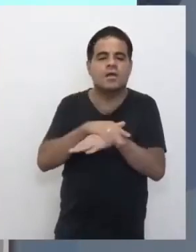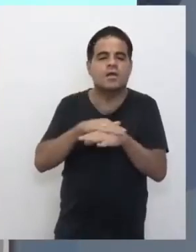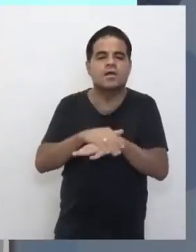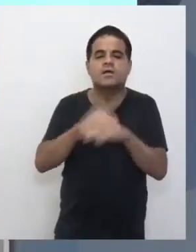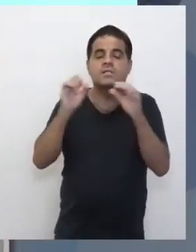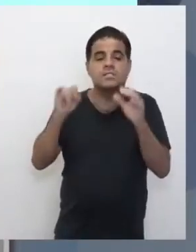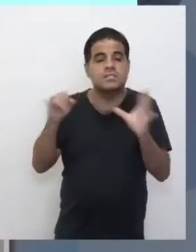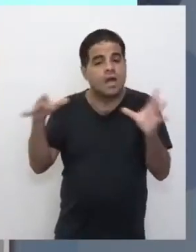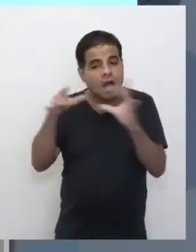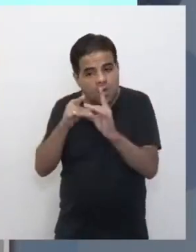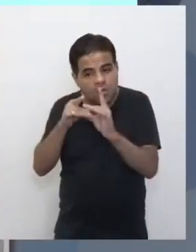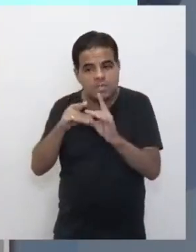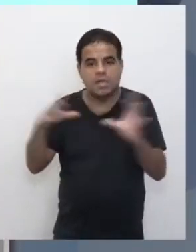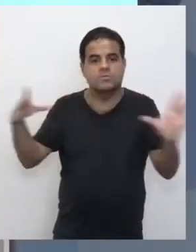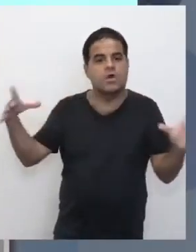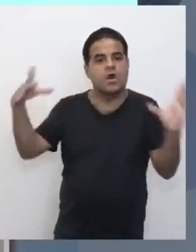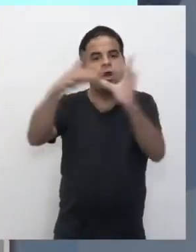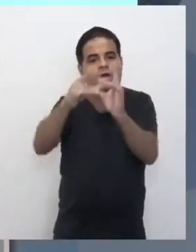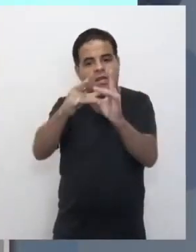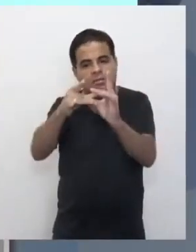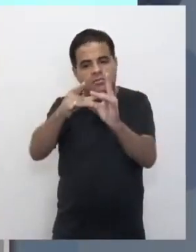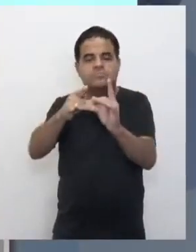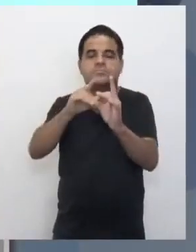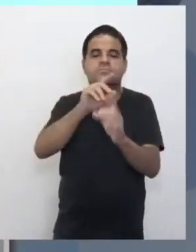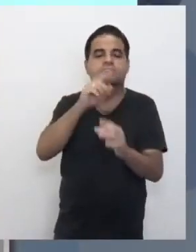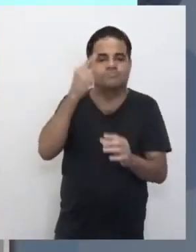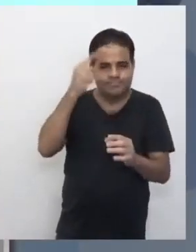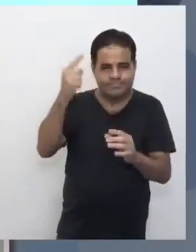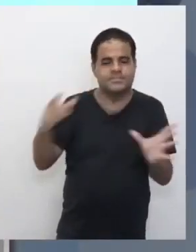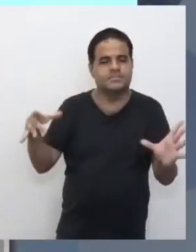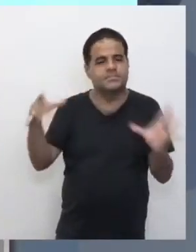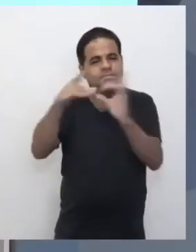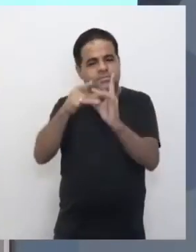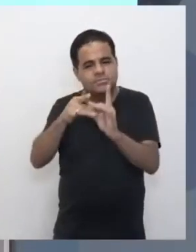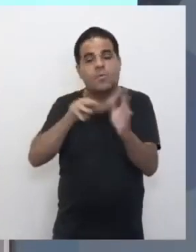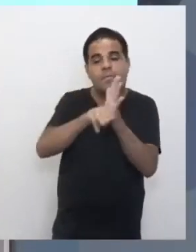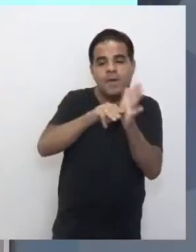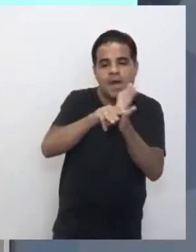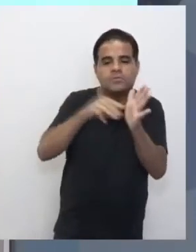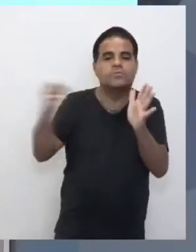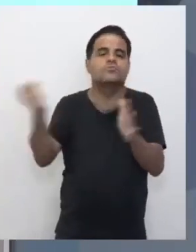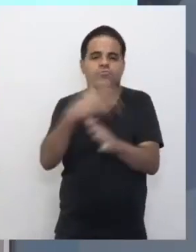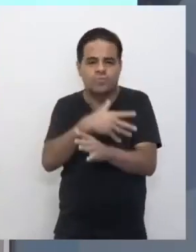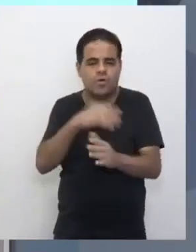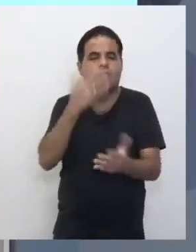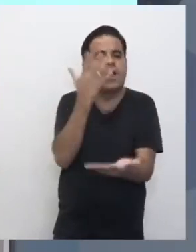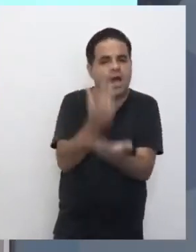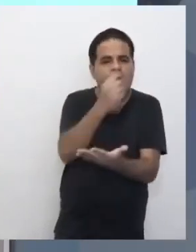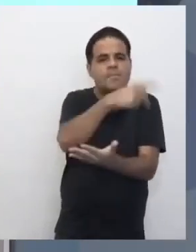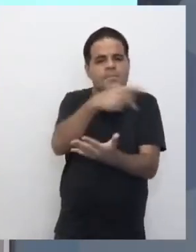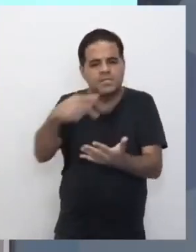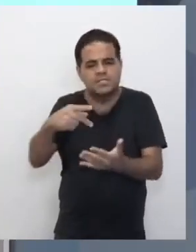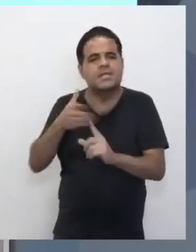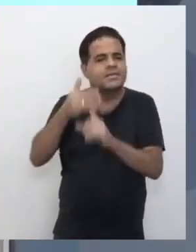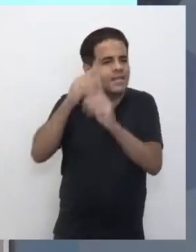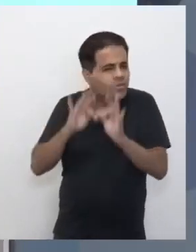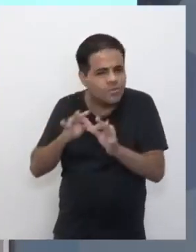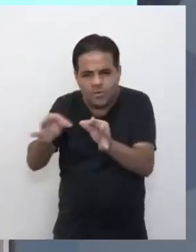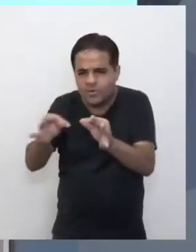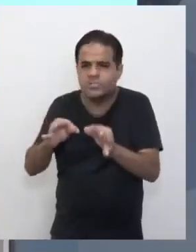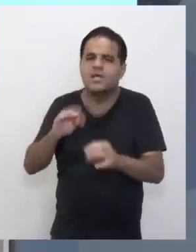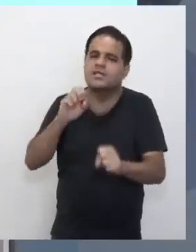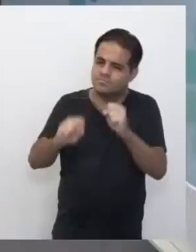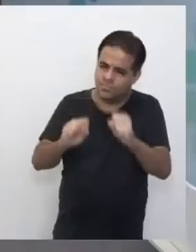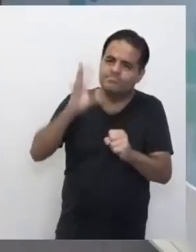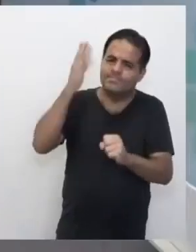sincronizado as suas turmas, né, se tá certinho. Lembrando, né, é tudo novo. Aplicativo, tecnologia é um negócio que dá bug na